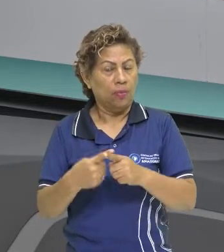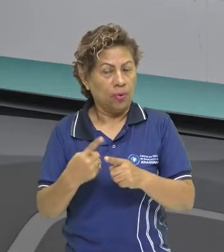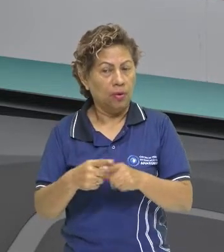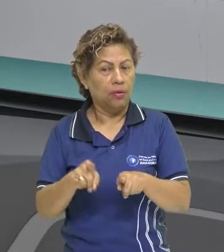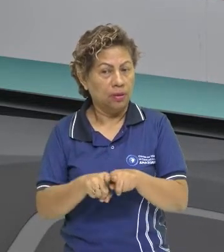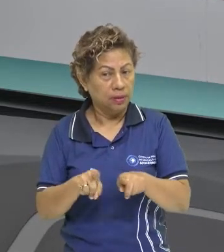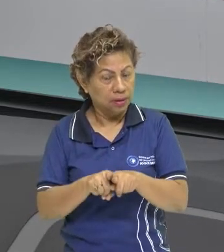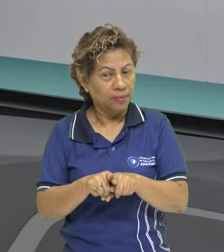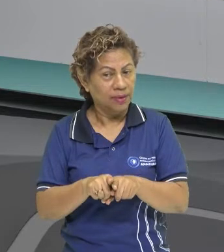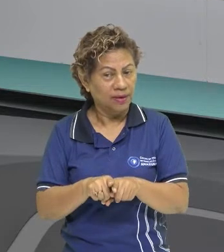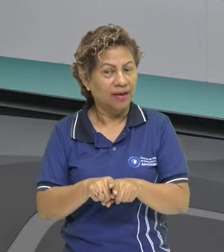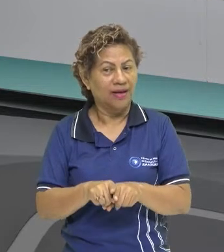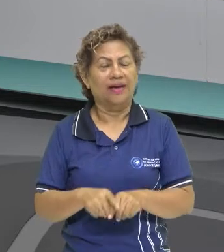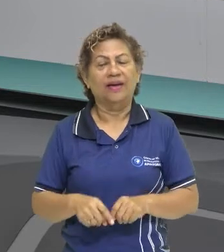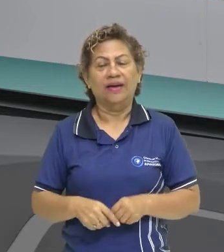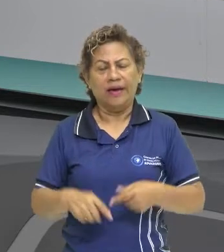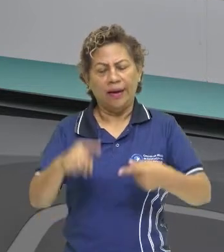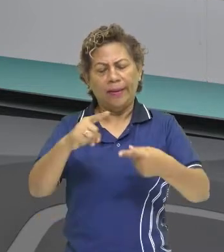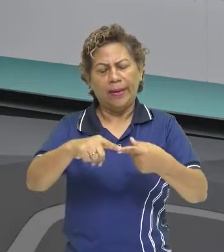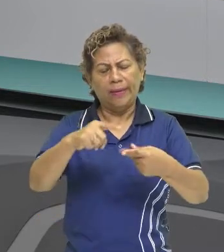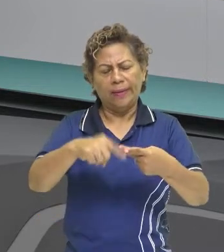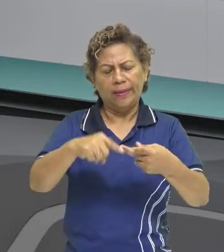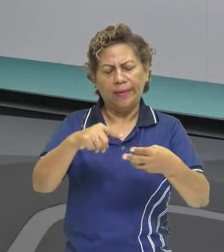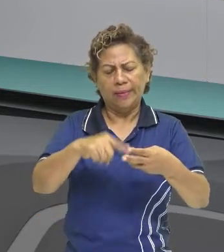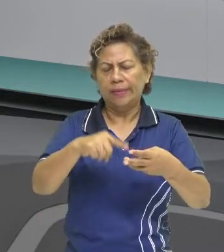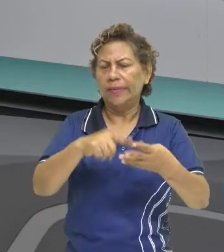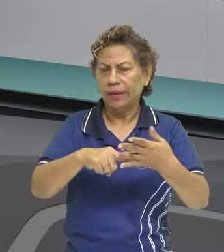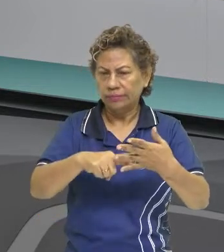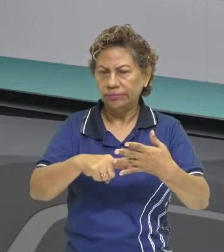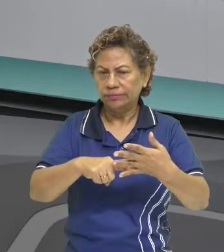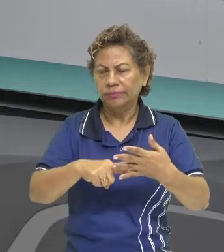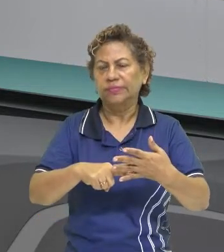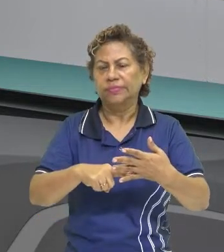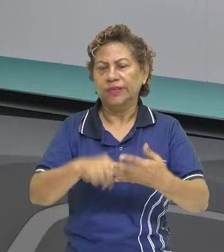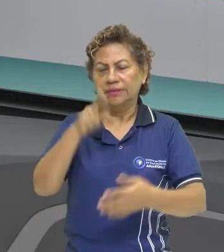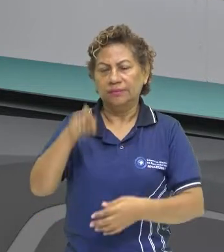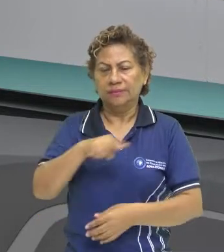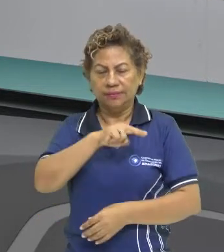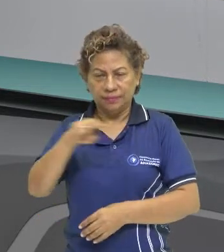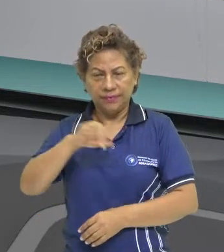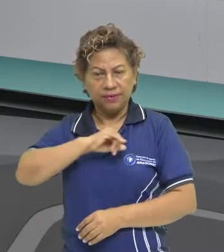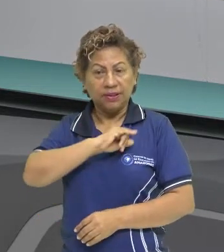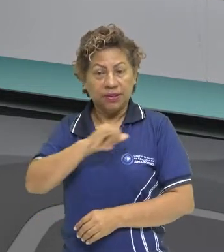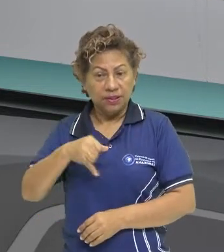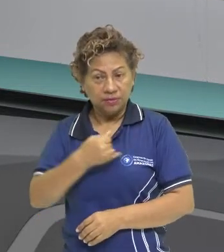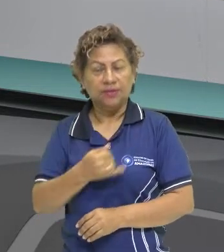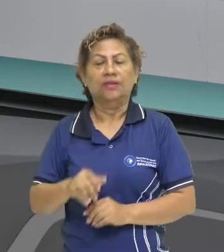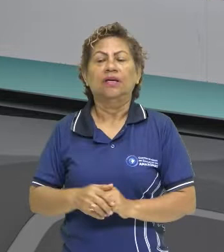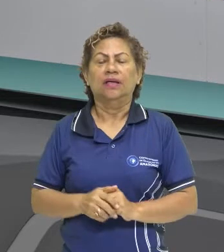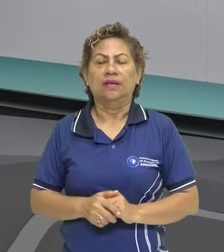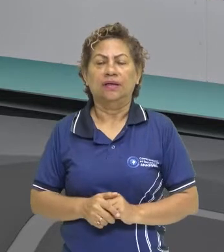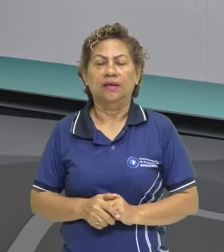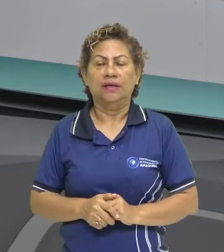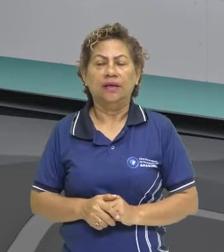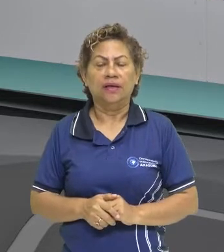José de Anchieta, Manuel da Móbrega, Fernão Cardim, escreviam poemas e